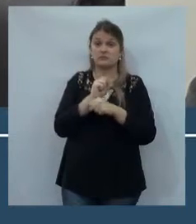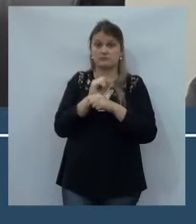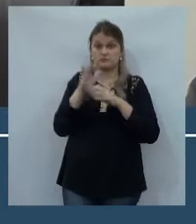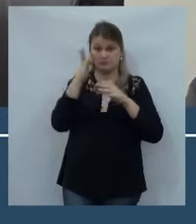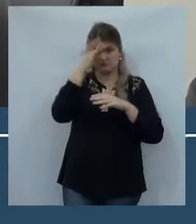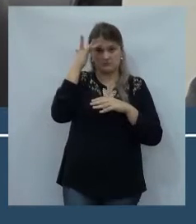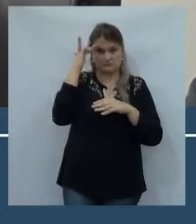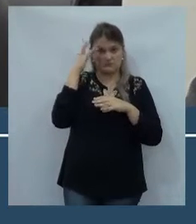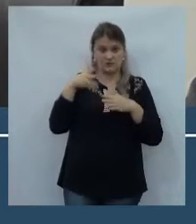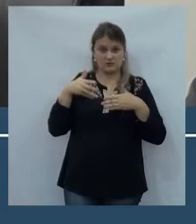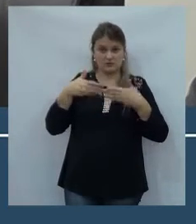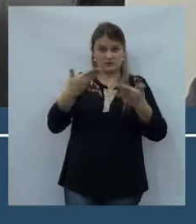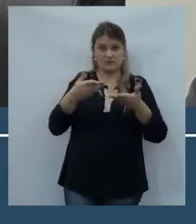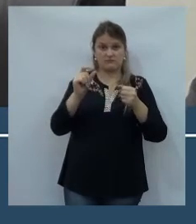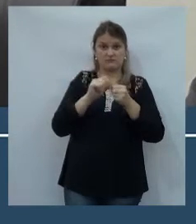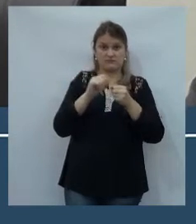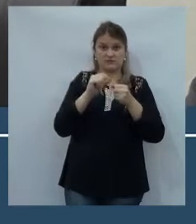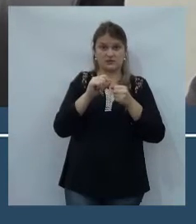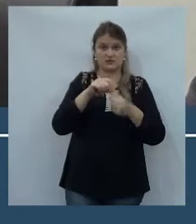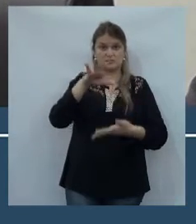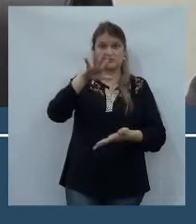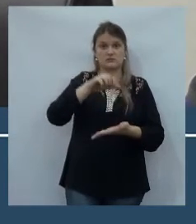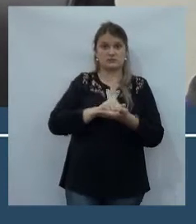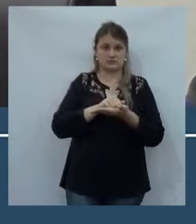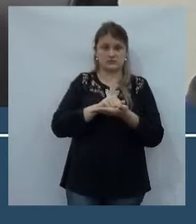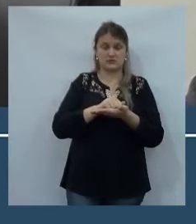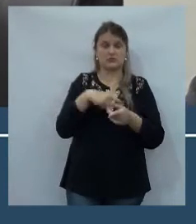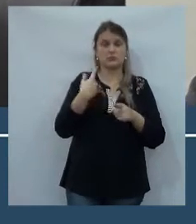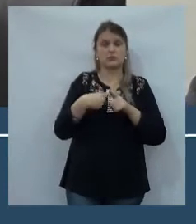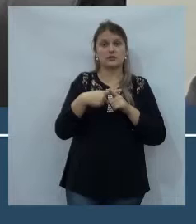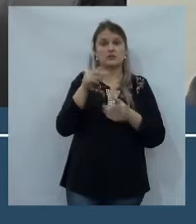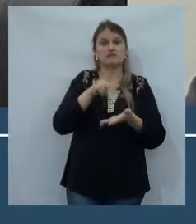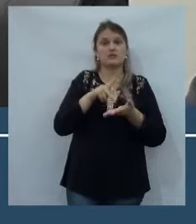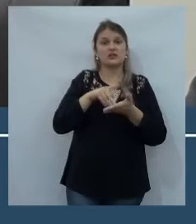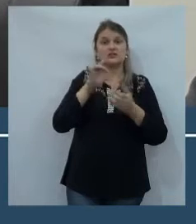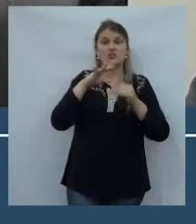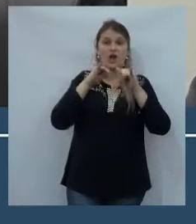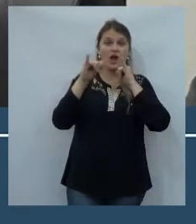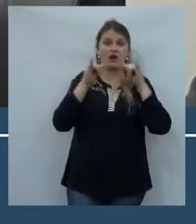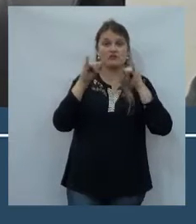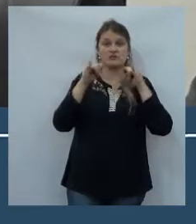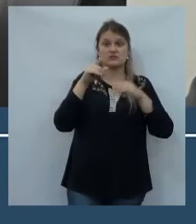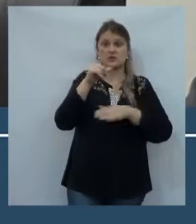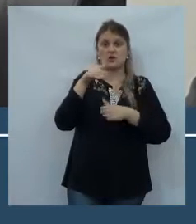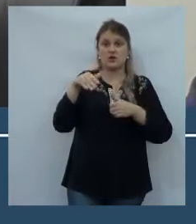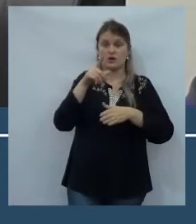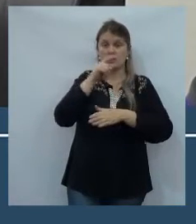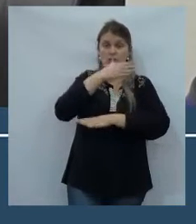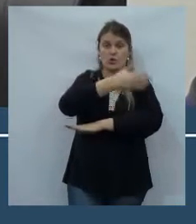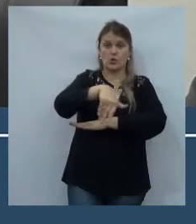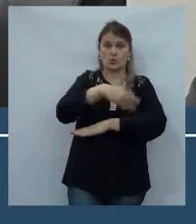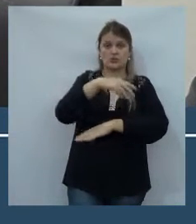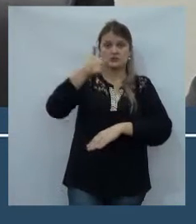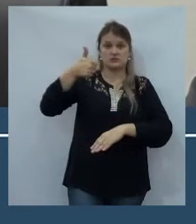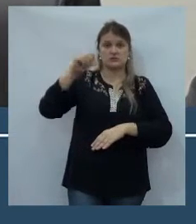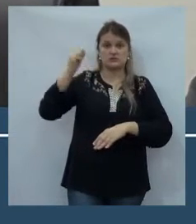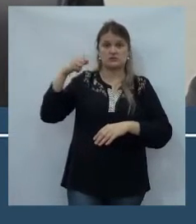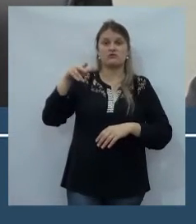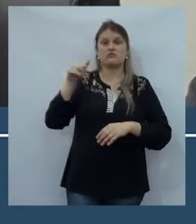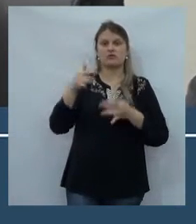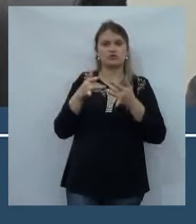seja encaminhado para fazer as suas inscrições, porque, na verdade, só na via João Rolão não tem 118 famílias, vai sobrar bastante